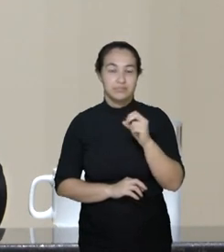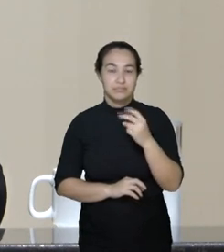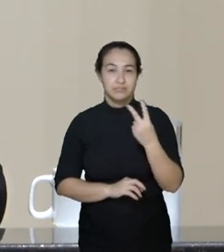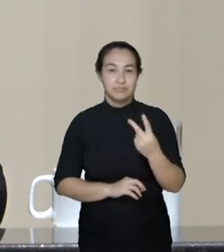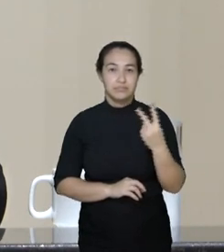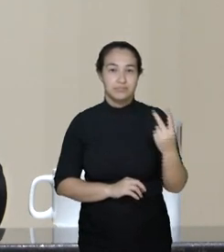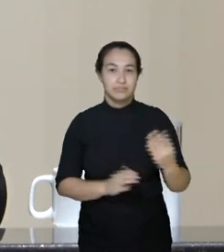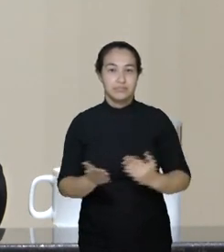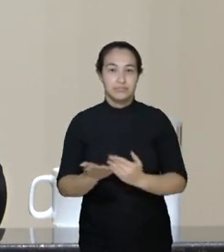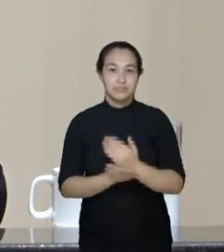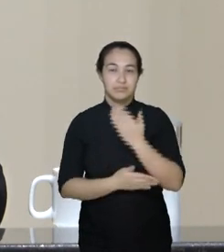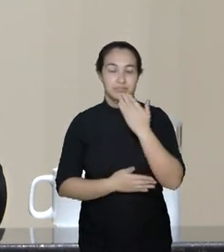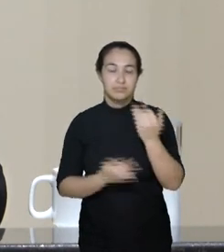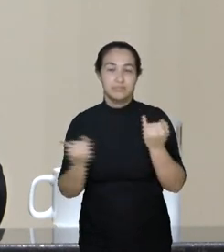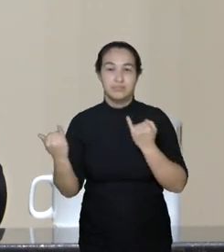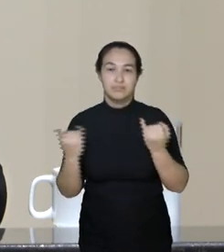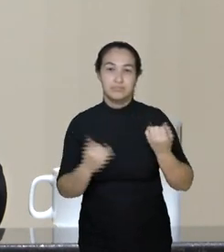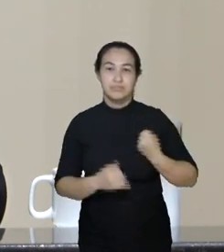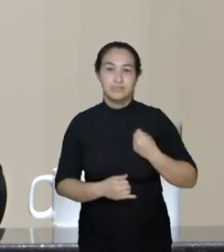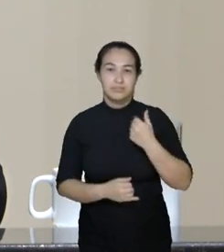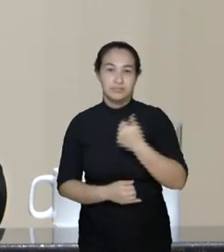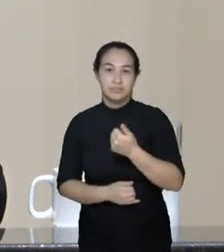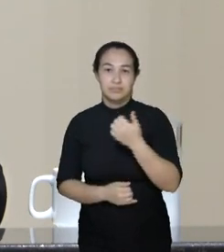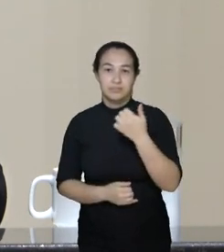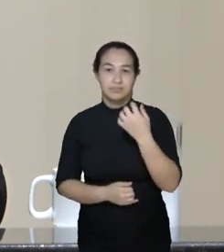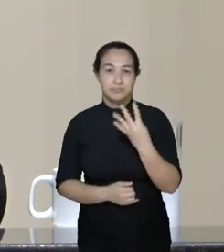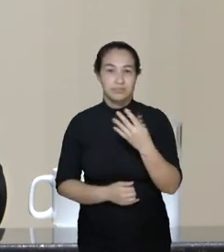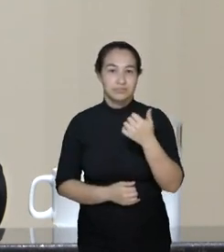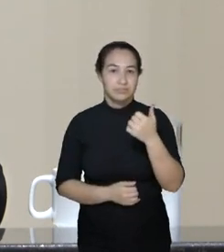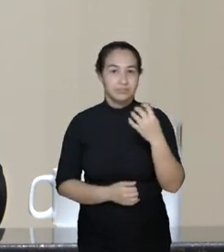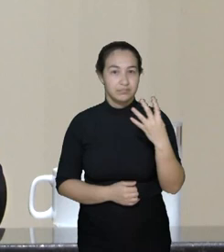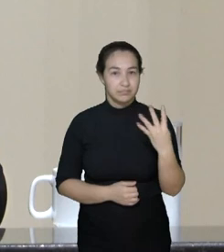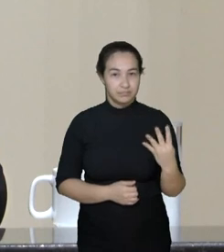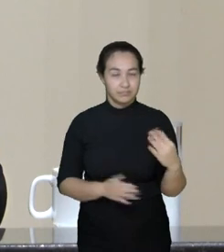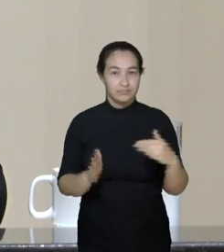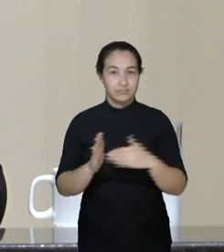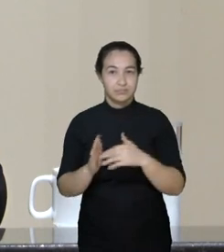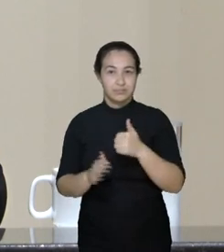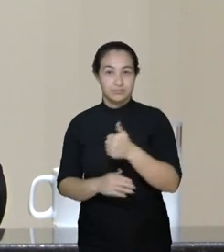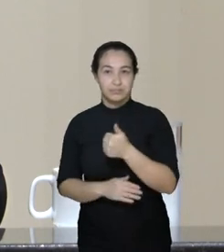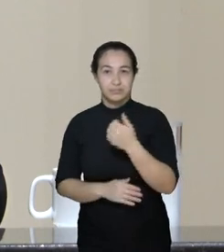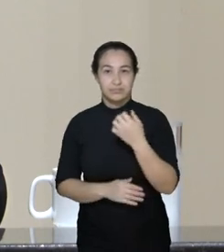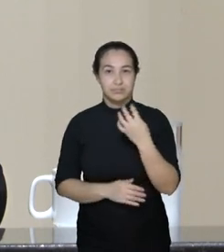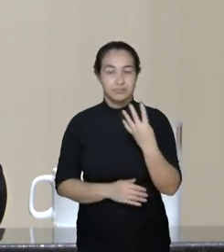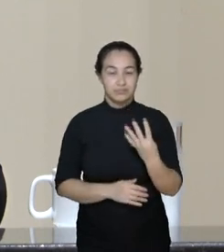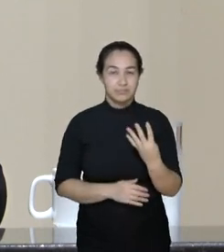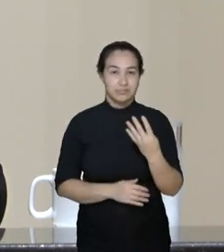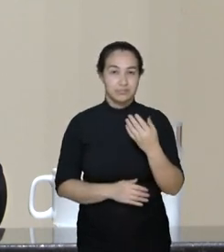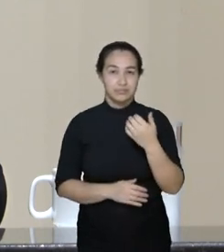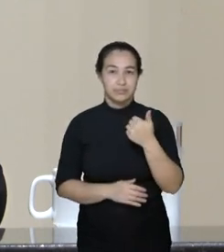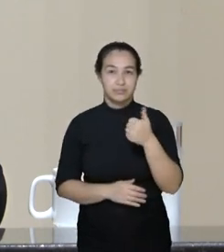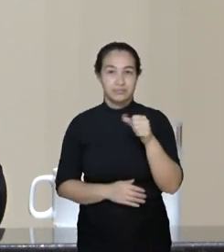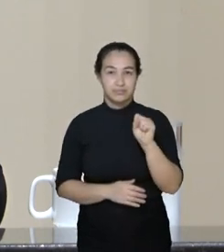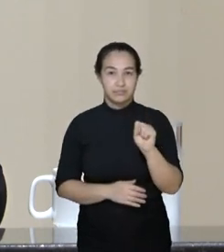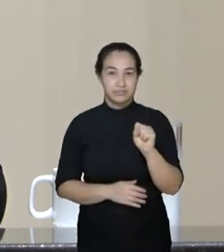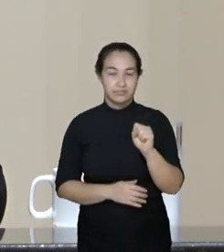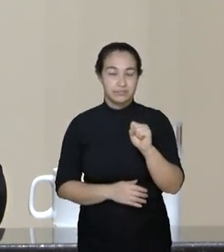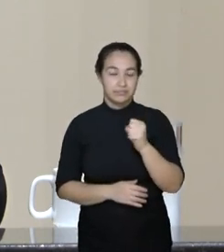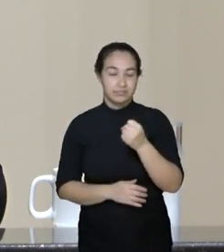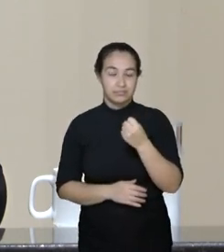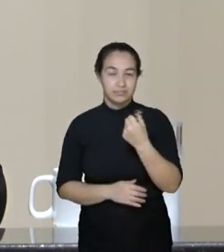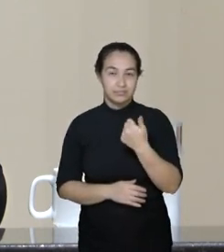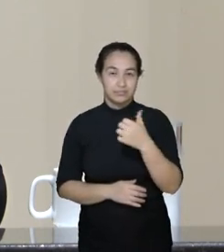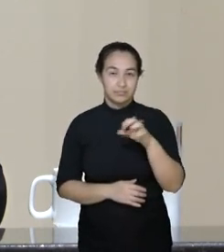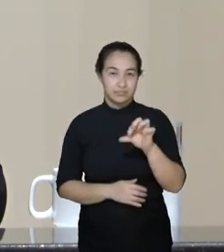Foram aprovados os pedidos de informação, número 414 a 418, barra 2022 e as moções número 818, ou melhor, 819 a